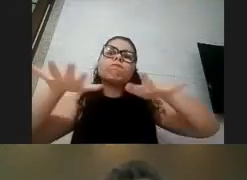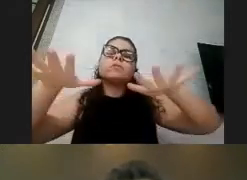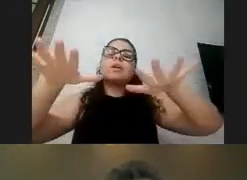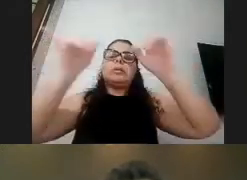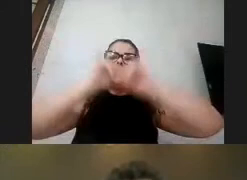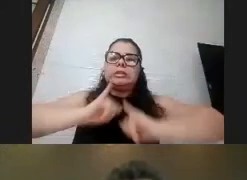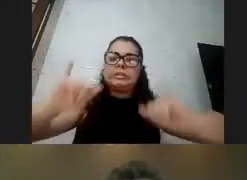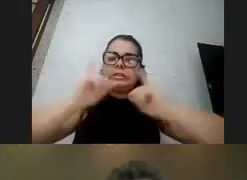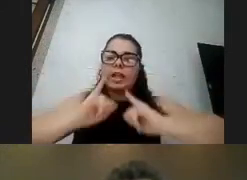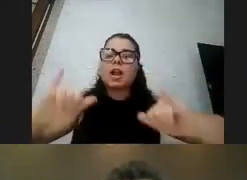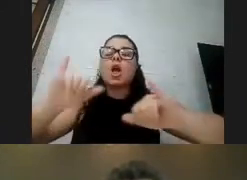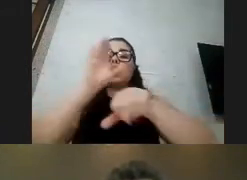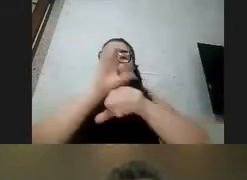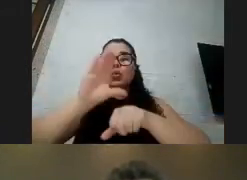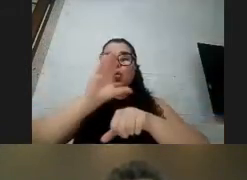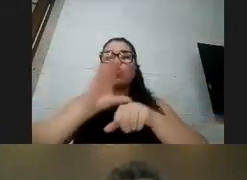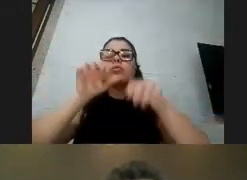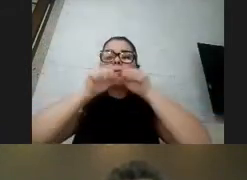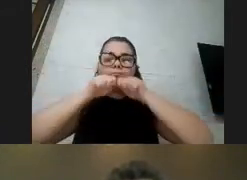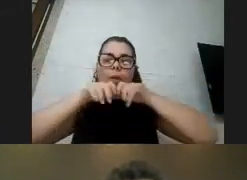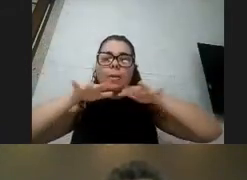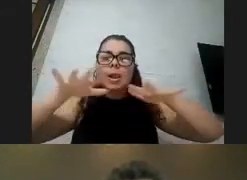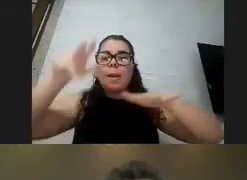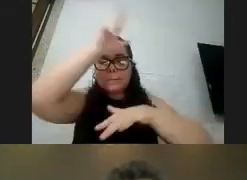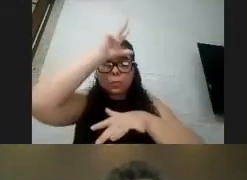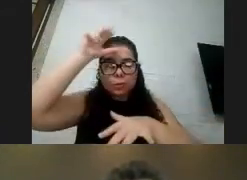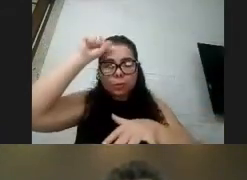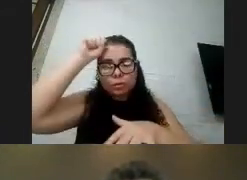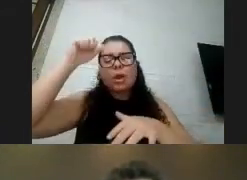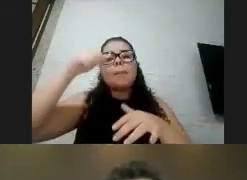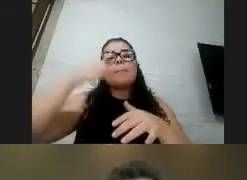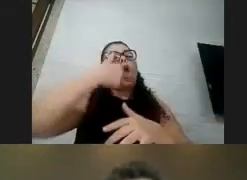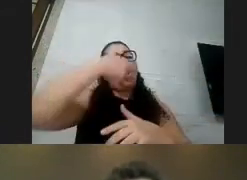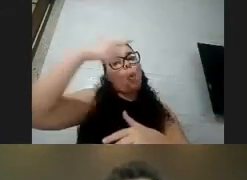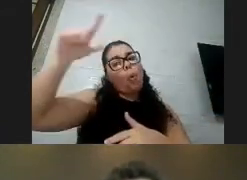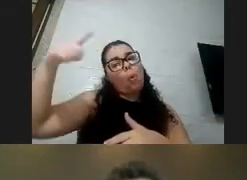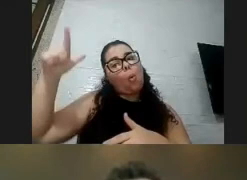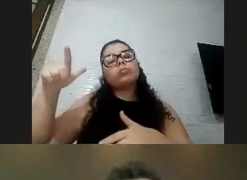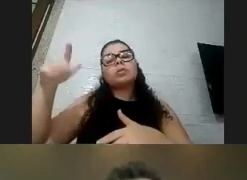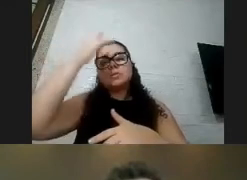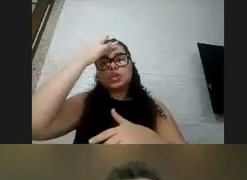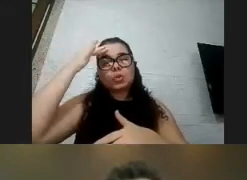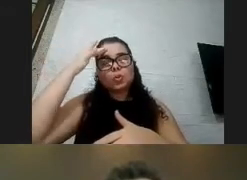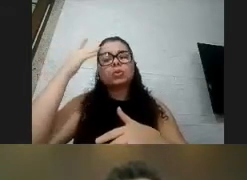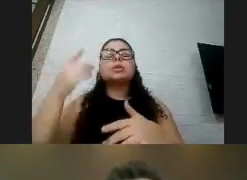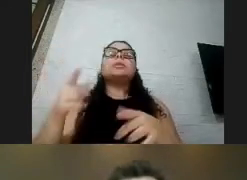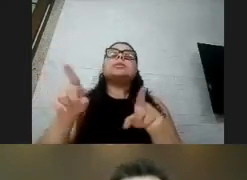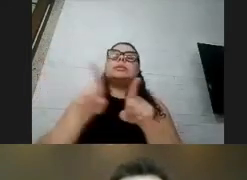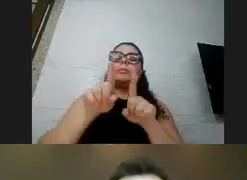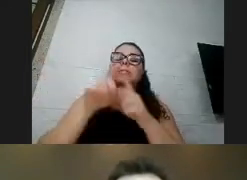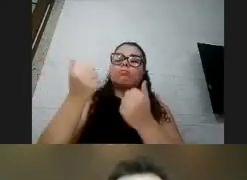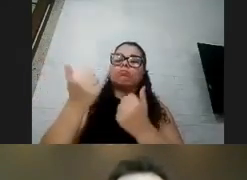enfim, do curso, dos materiais, para outras organizações e parceiros que queiram